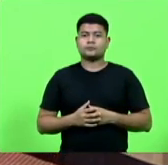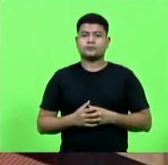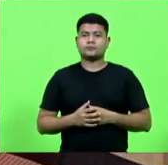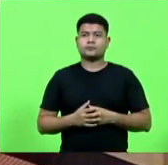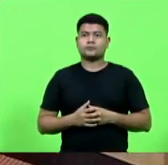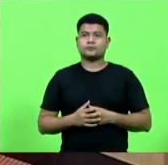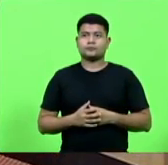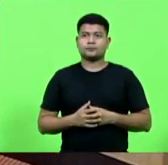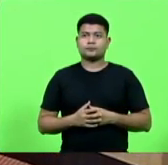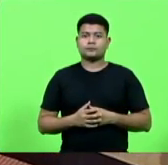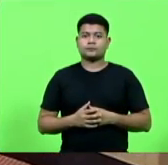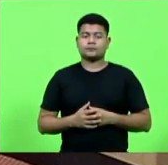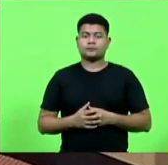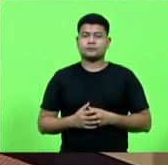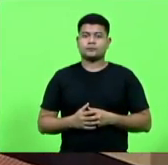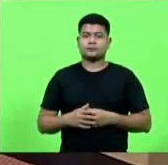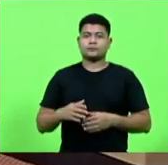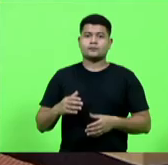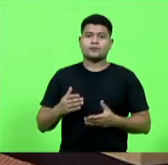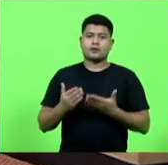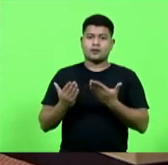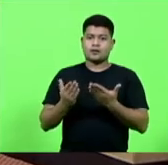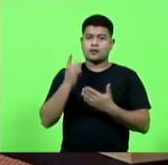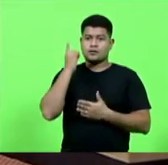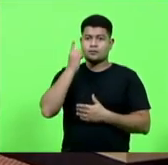senhor presidente. Como vota a deputada Paulinha,